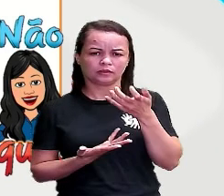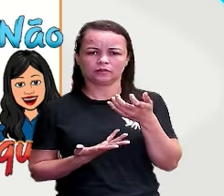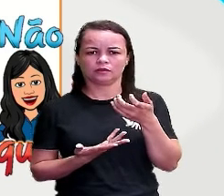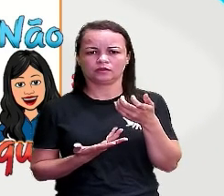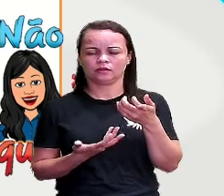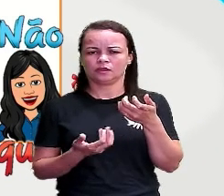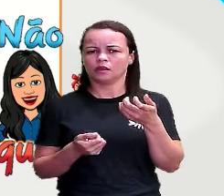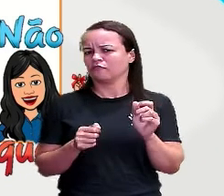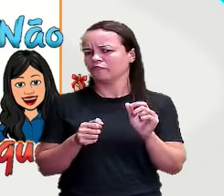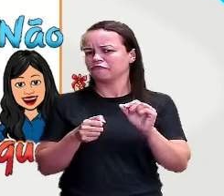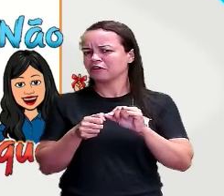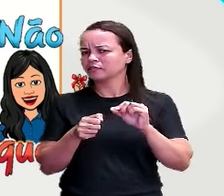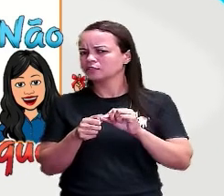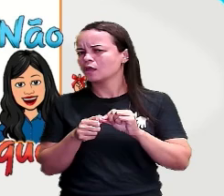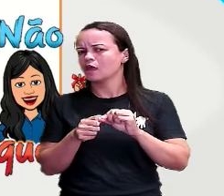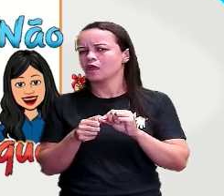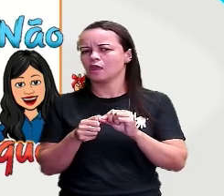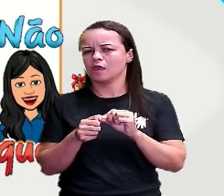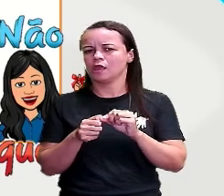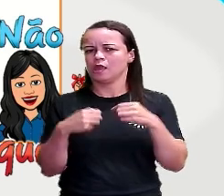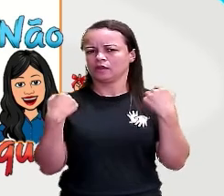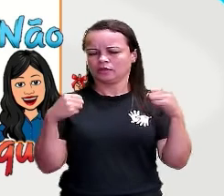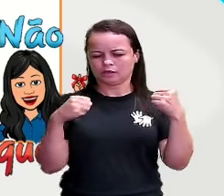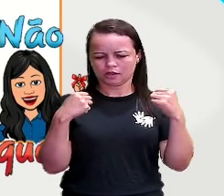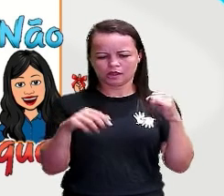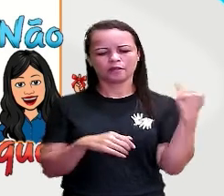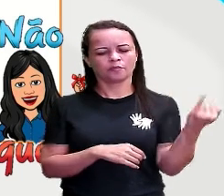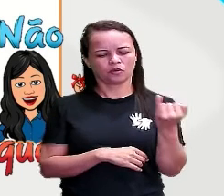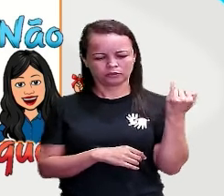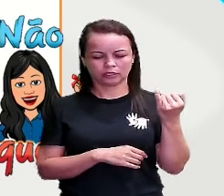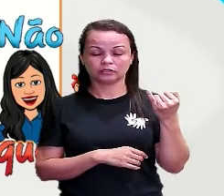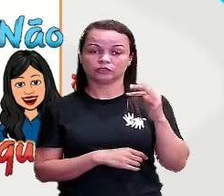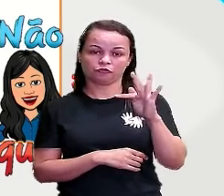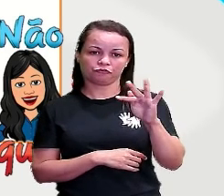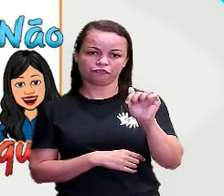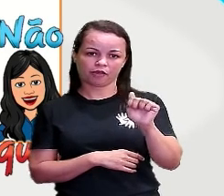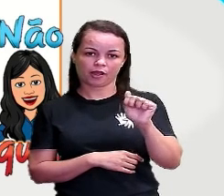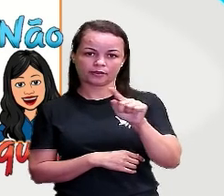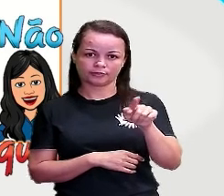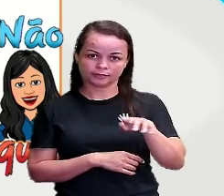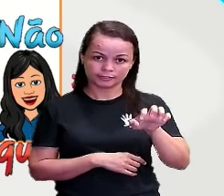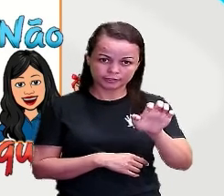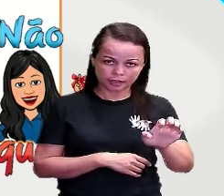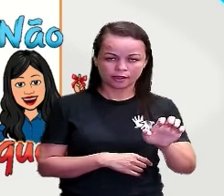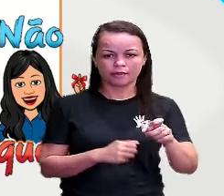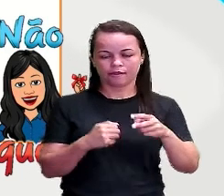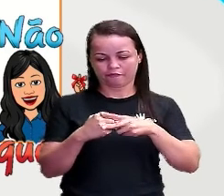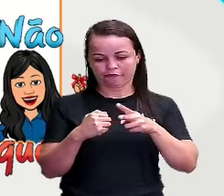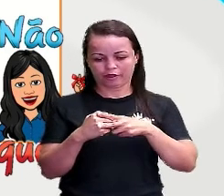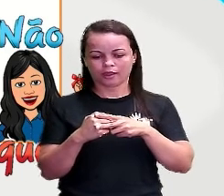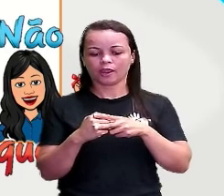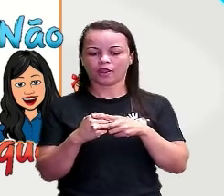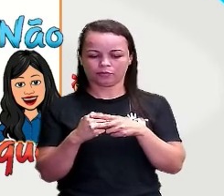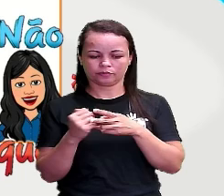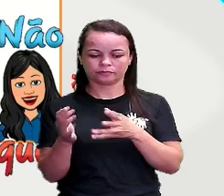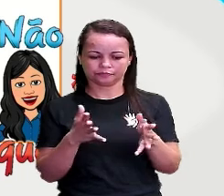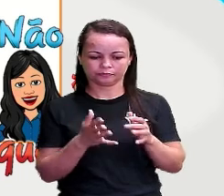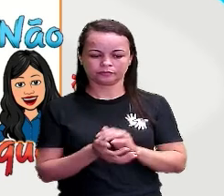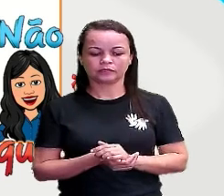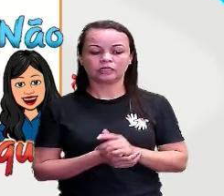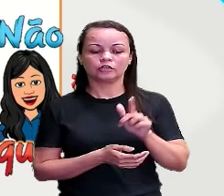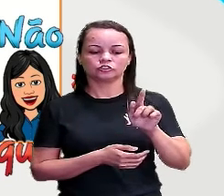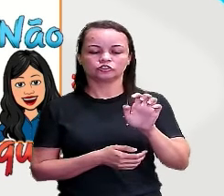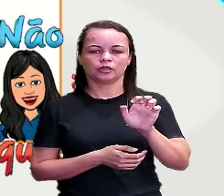é importante. Então, esse verbo fazer está no infinitivo. O gerúndio é quando lidia com a ação verbal incompleta ou